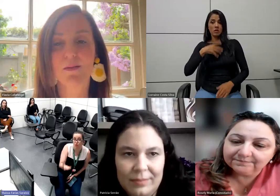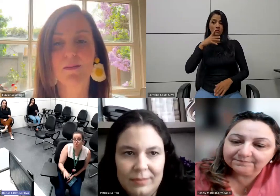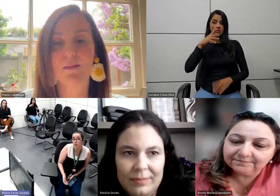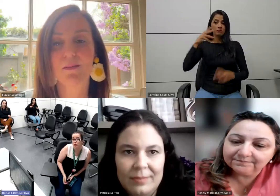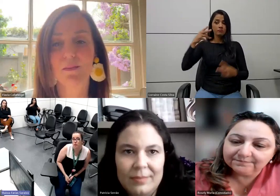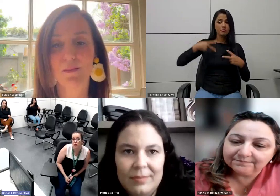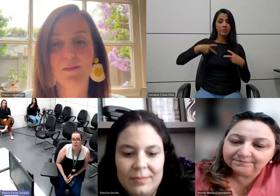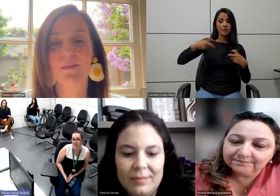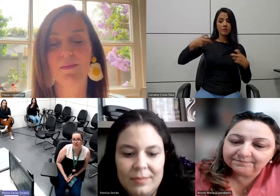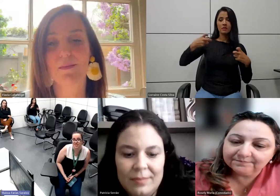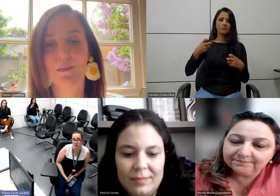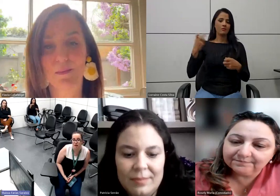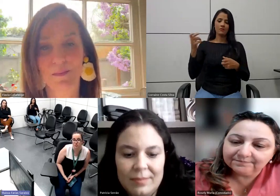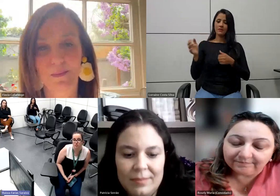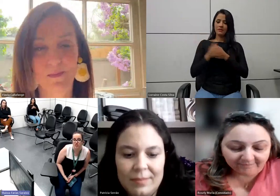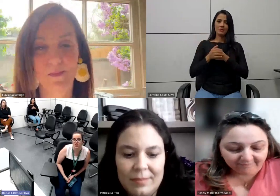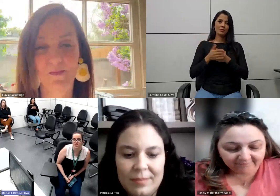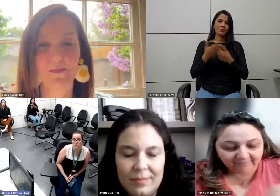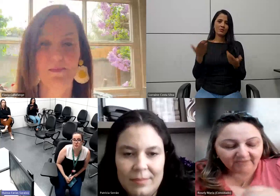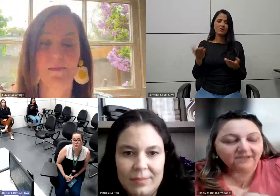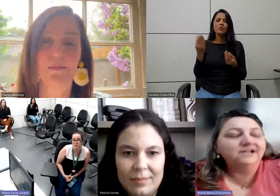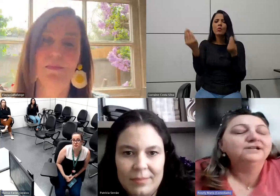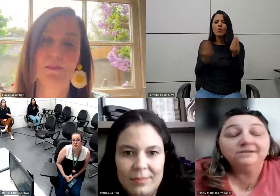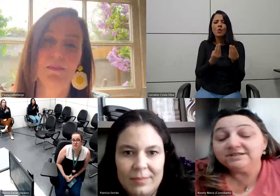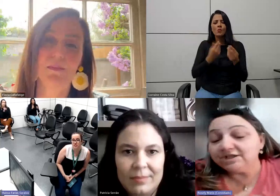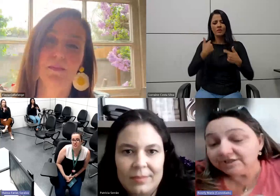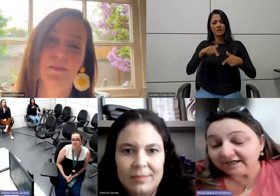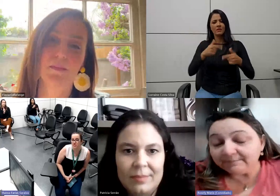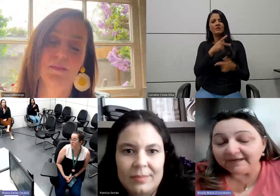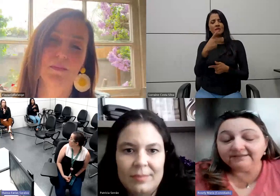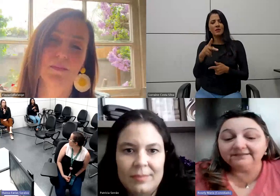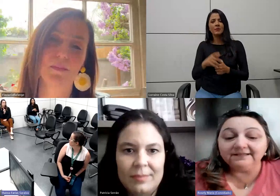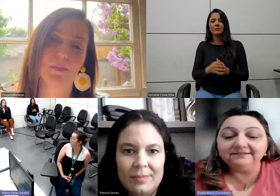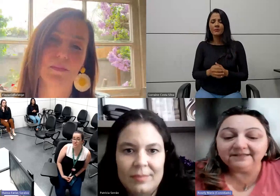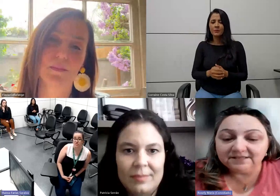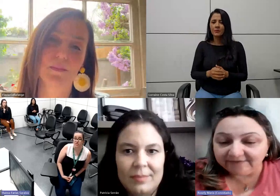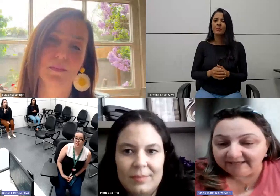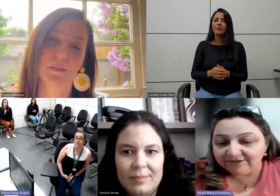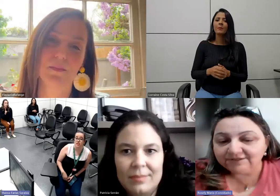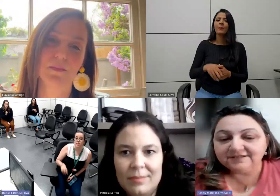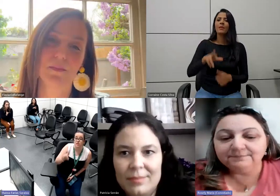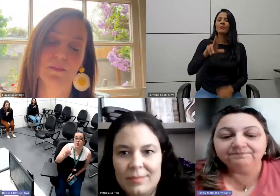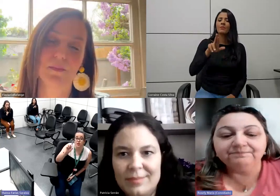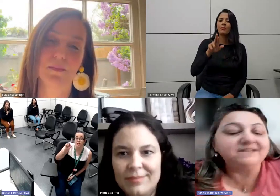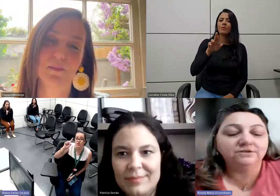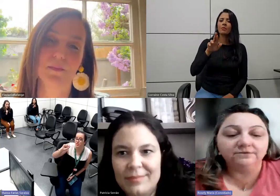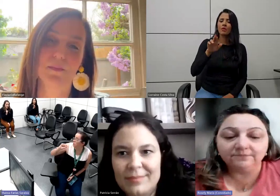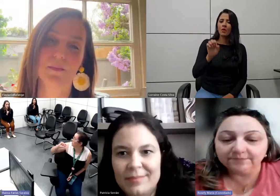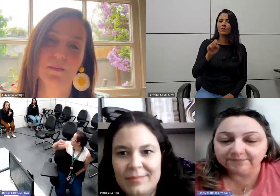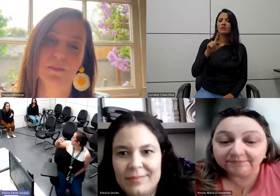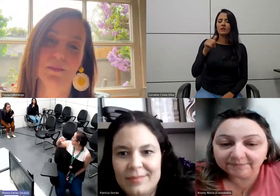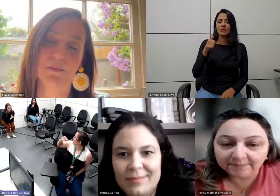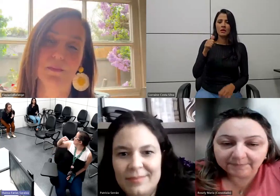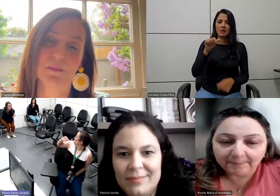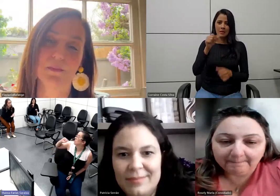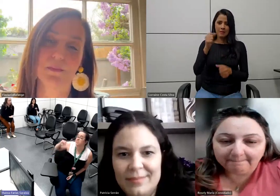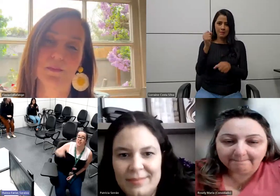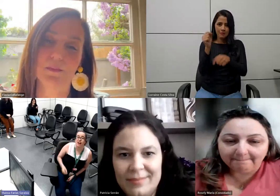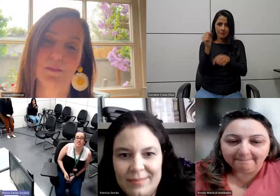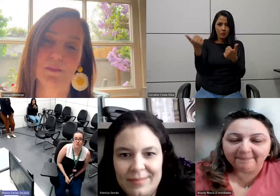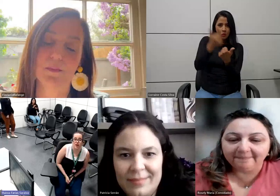a olho nu, como é que é esse trabalho para vocês? A gente trabalha em tantas frentes, mas... A gente